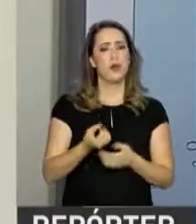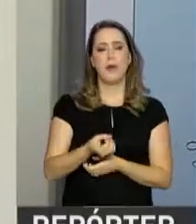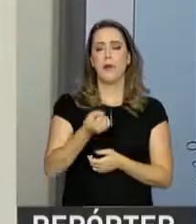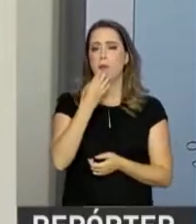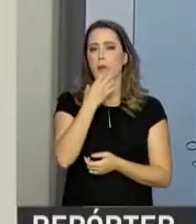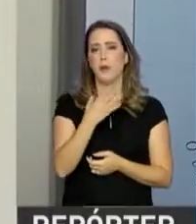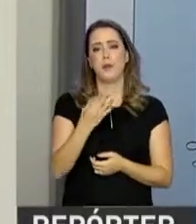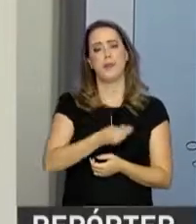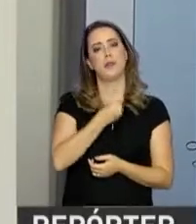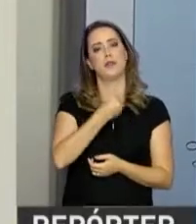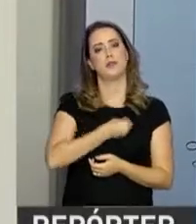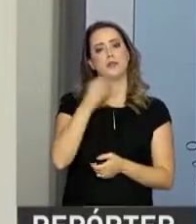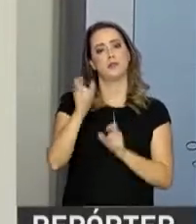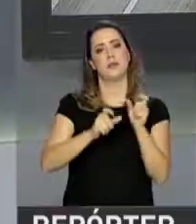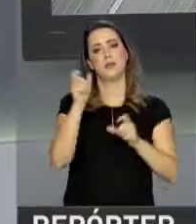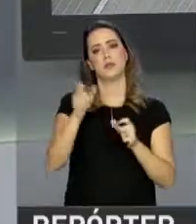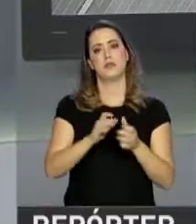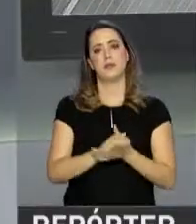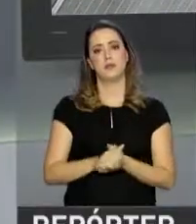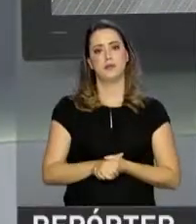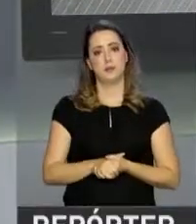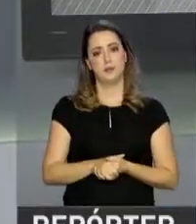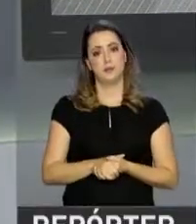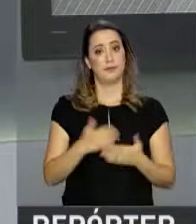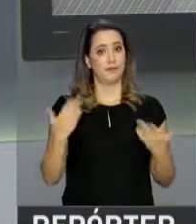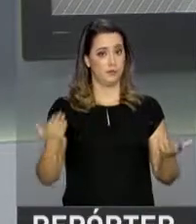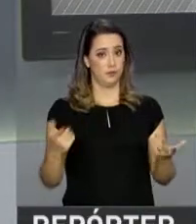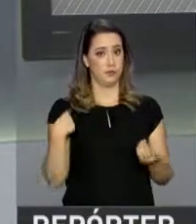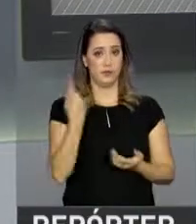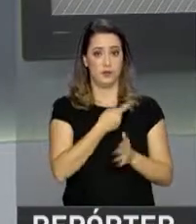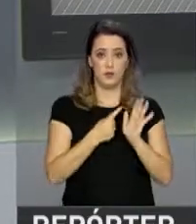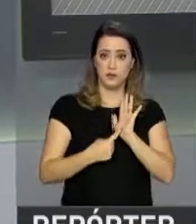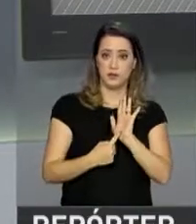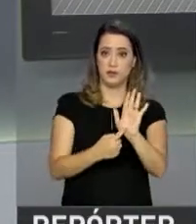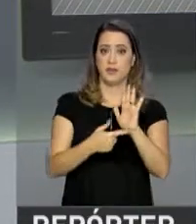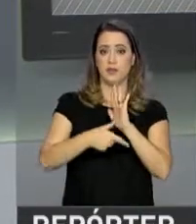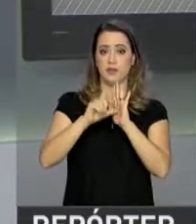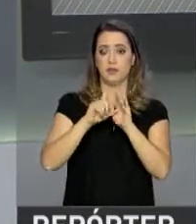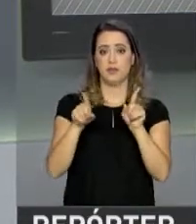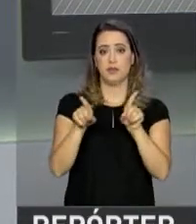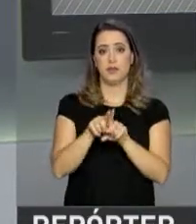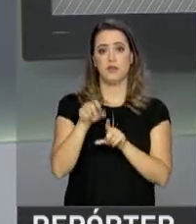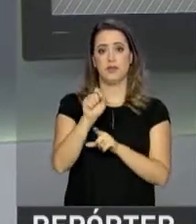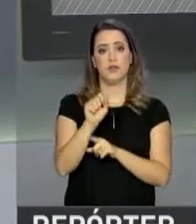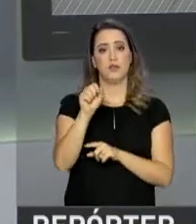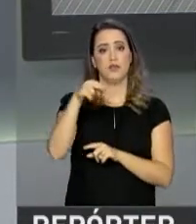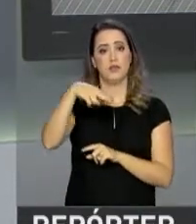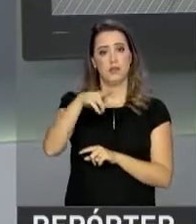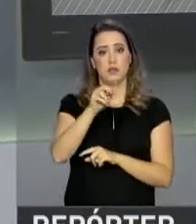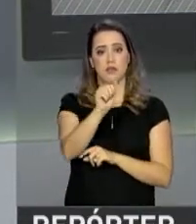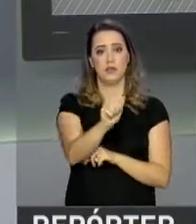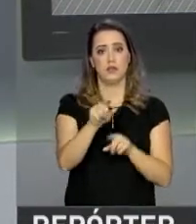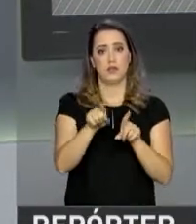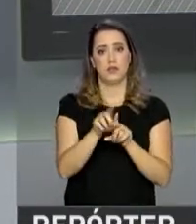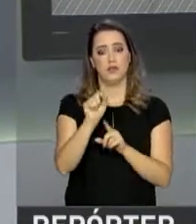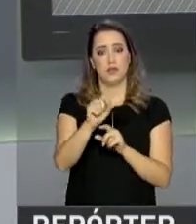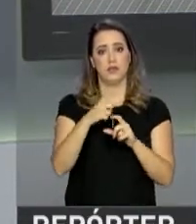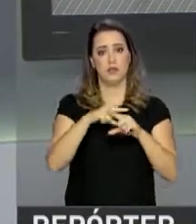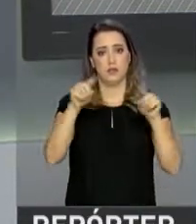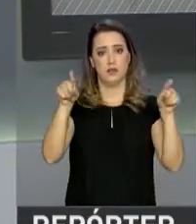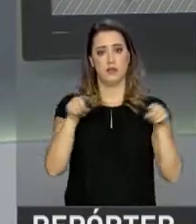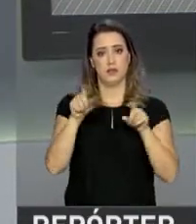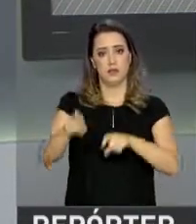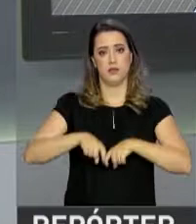fundamental para a vida das pessoas. E olha só, a gente mostrou na edição passada aqui do Repórter NBR, aquele vídeo da dona Ana,